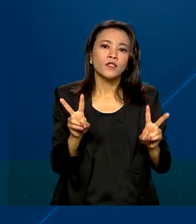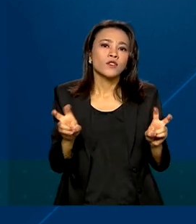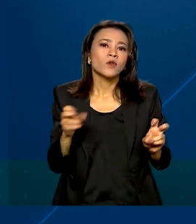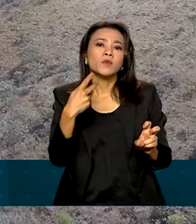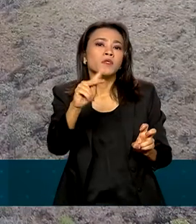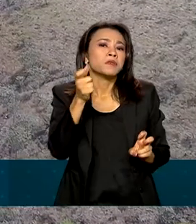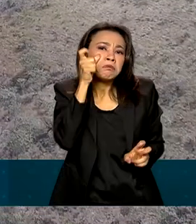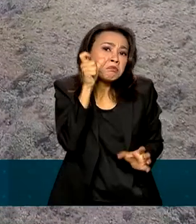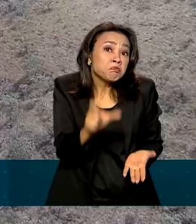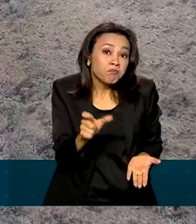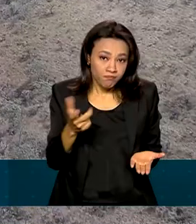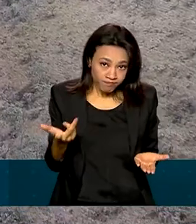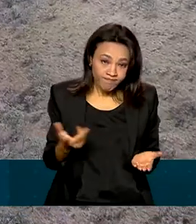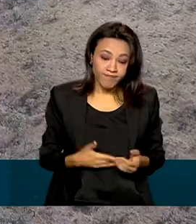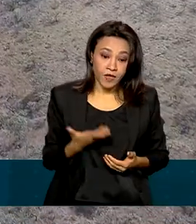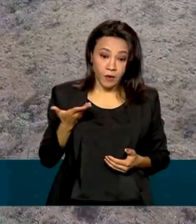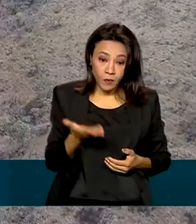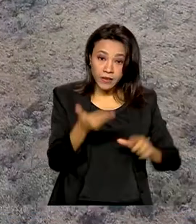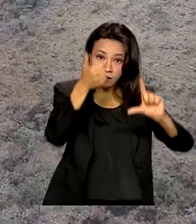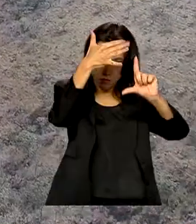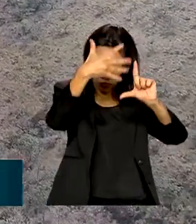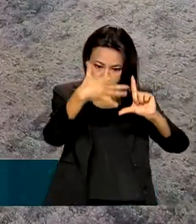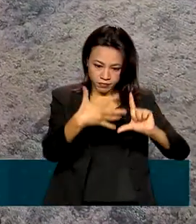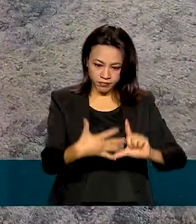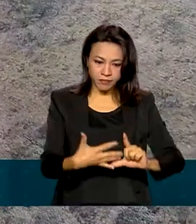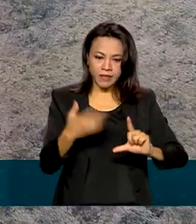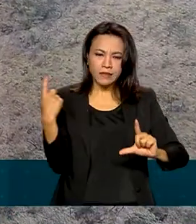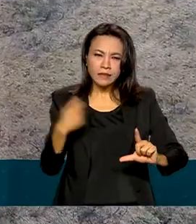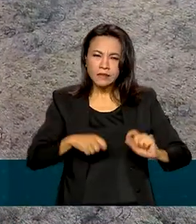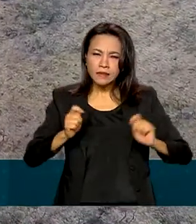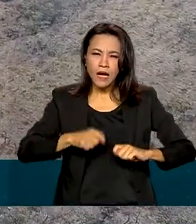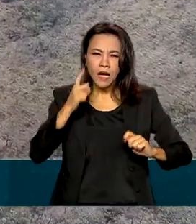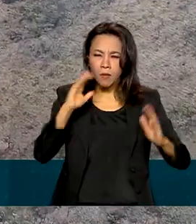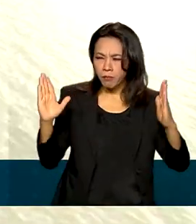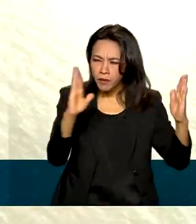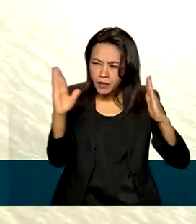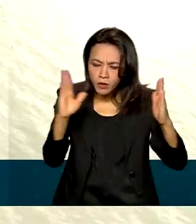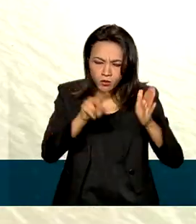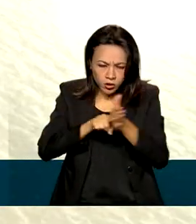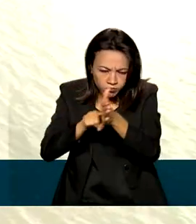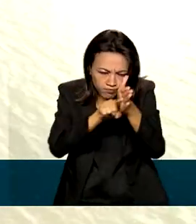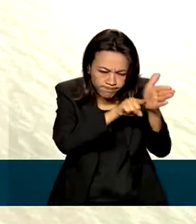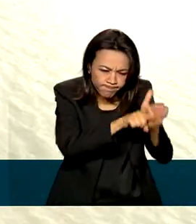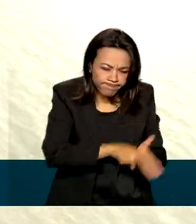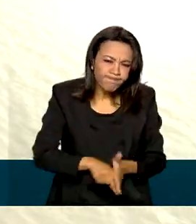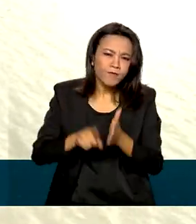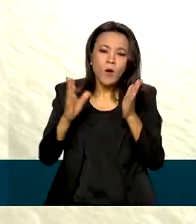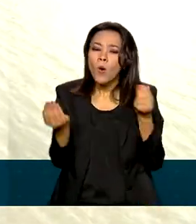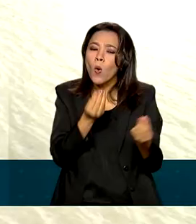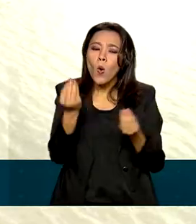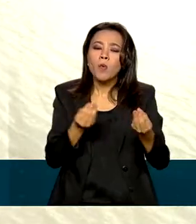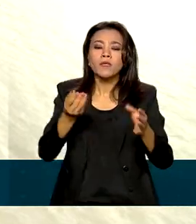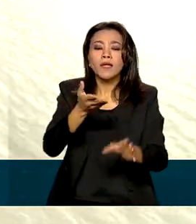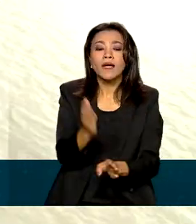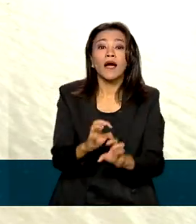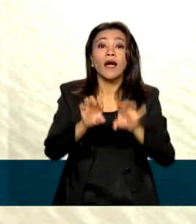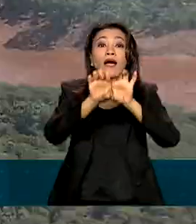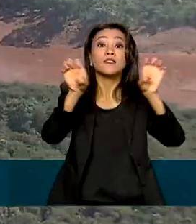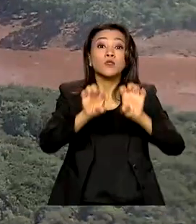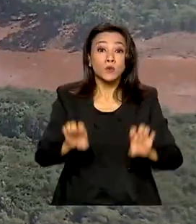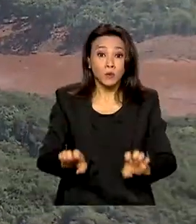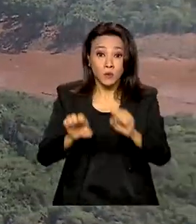interesse. Com o portal, agora é possível checar prazos de vistorias, condições reais das estruturas das barragens